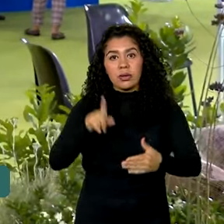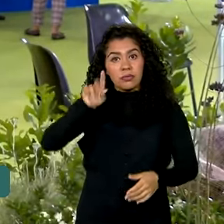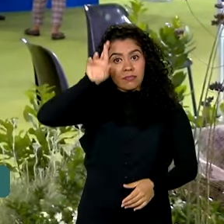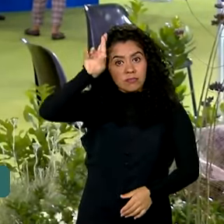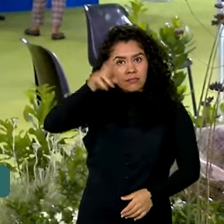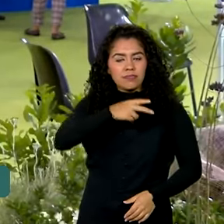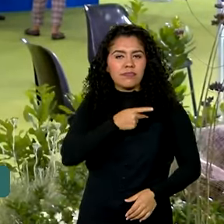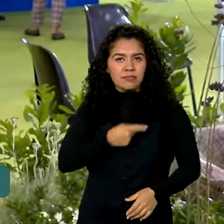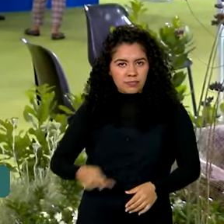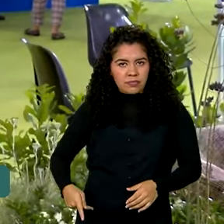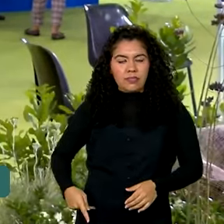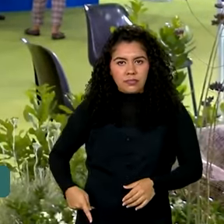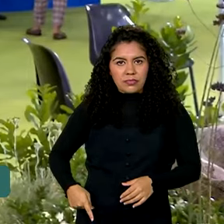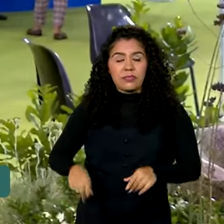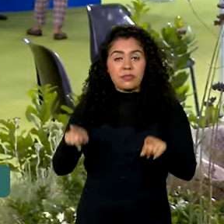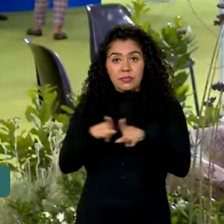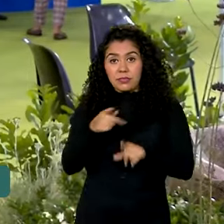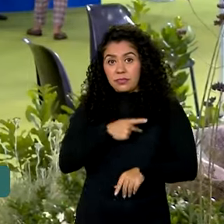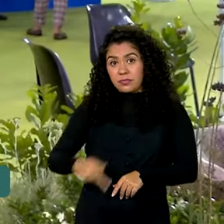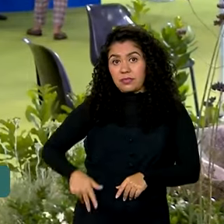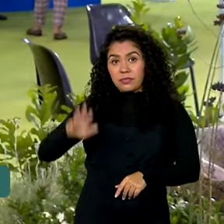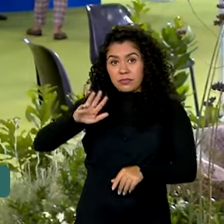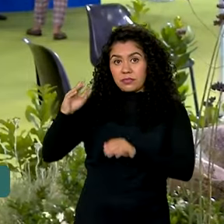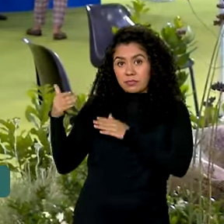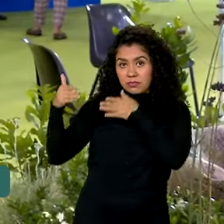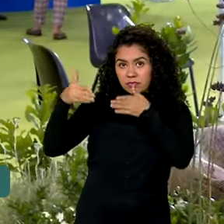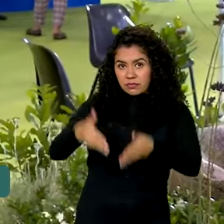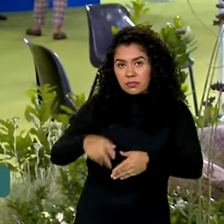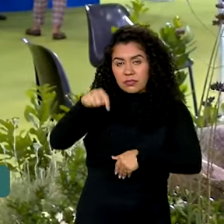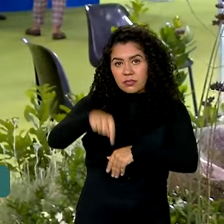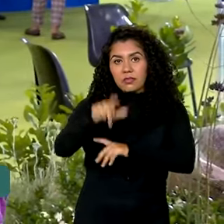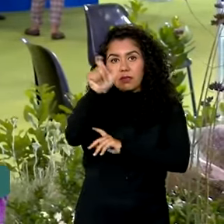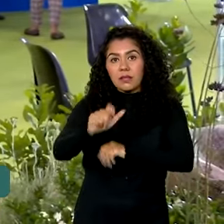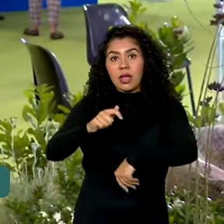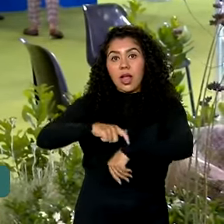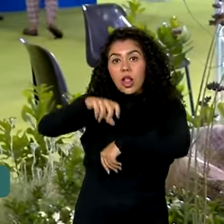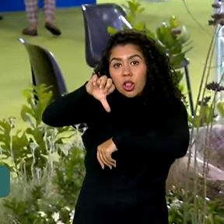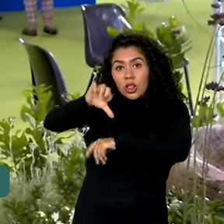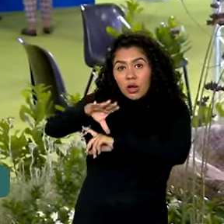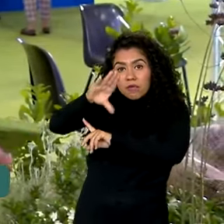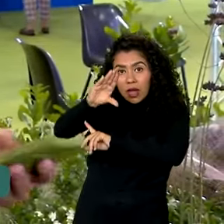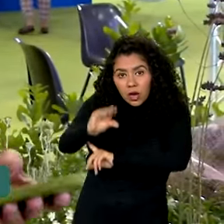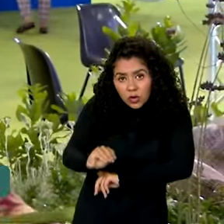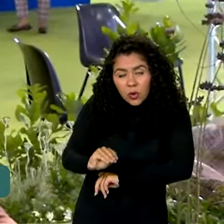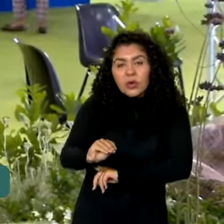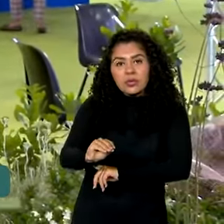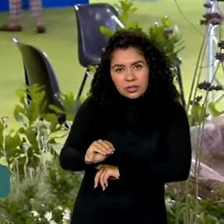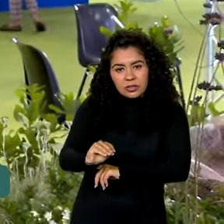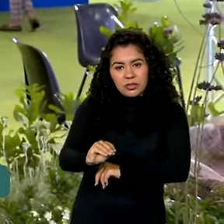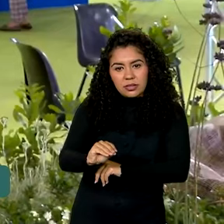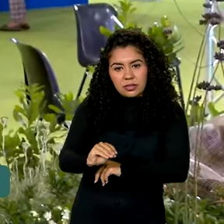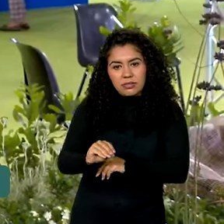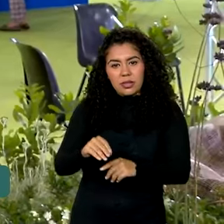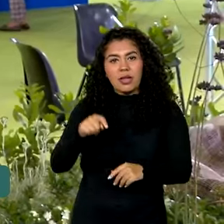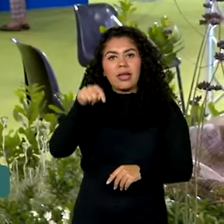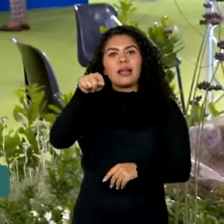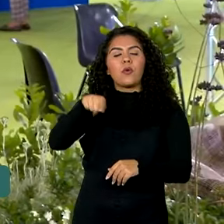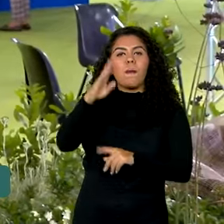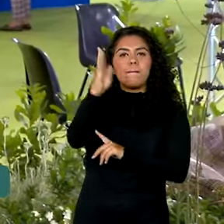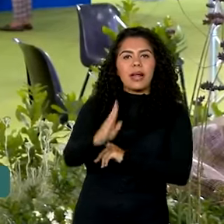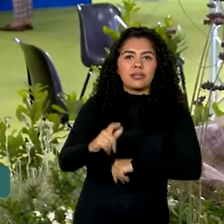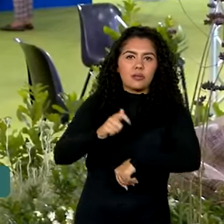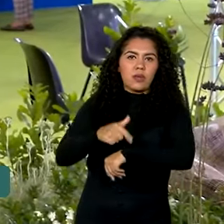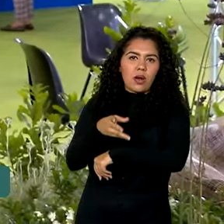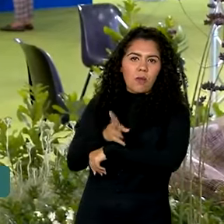rotativa. Lula chega hoje à Itália às 9 da noite, horário local, 4 horas aí no Brasil.